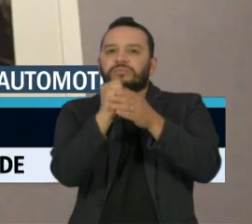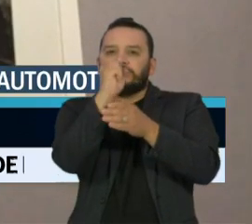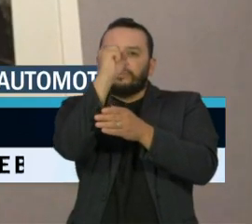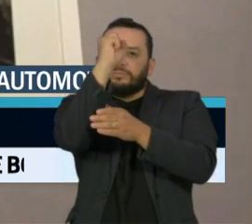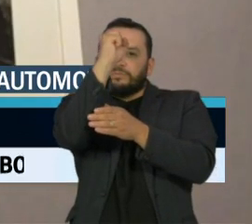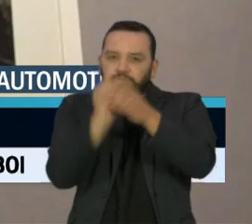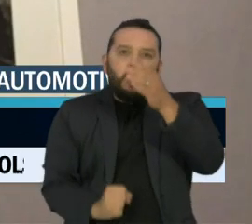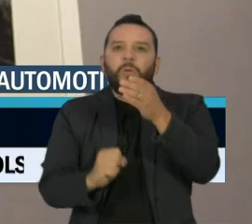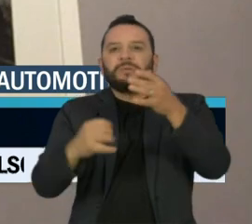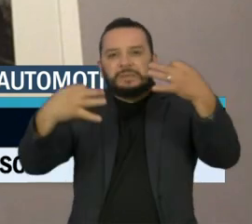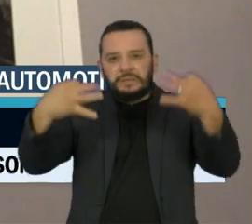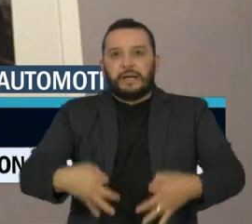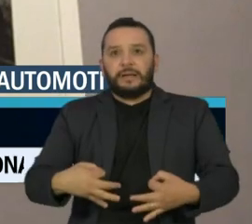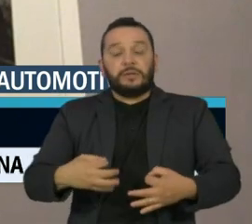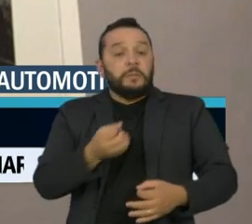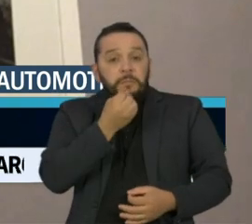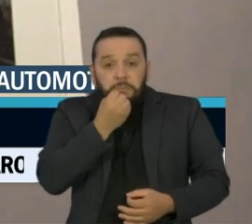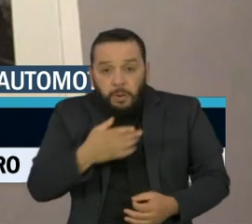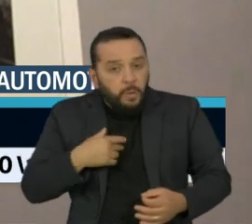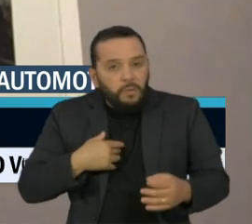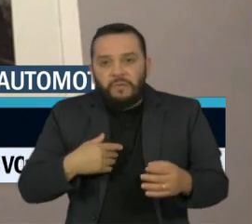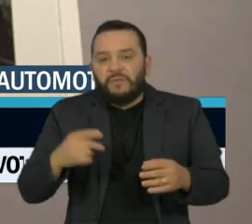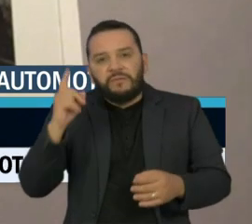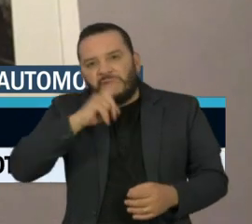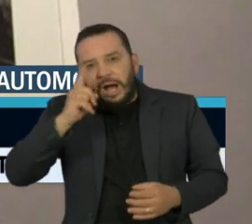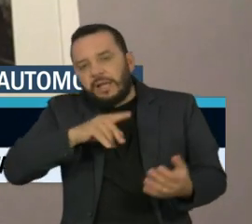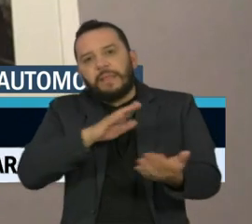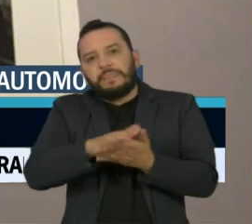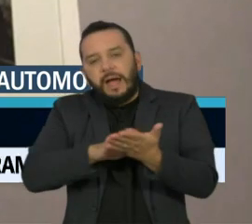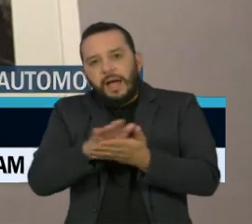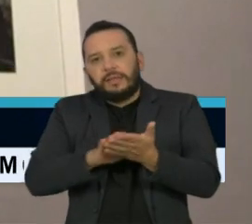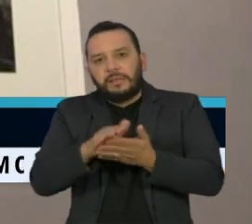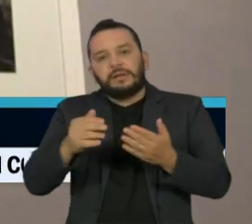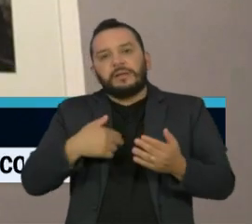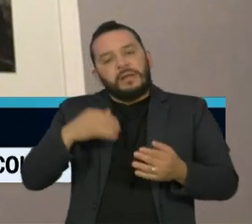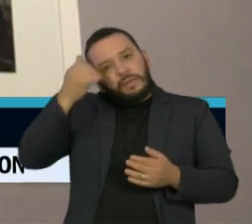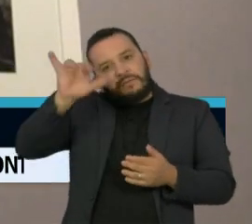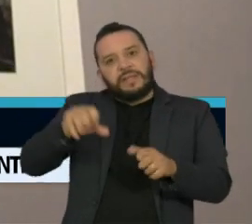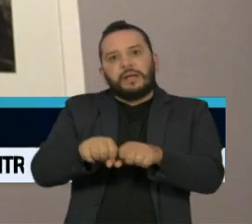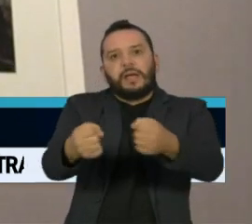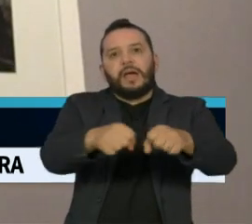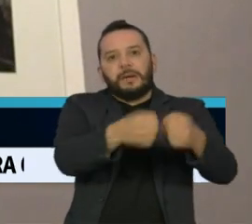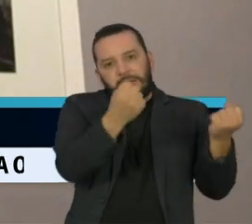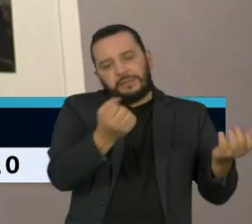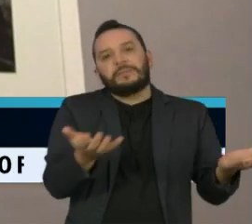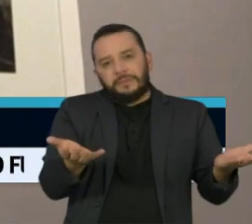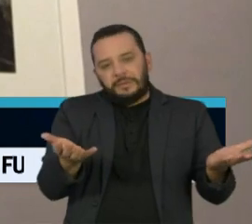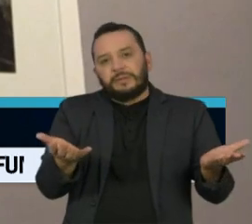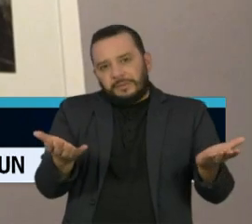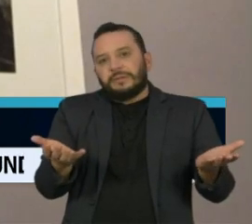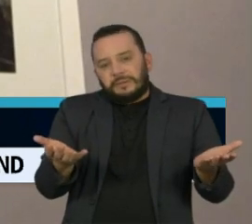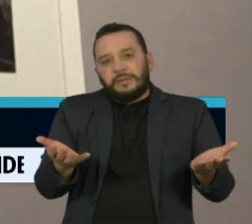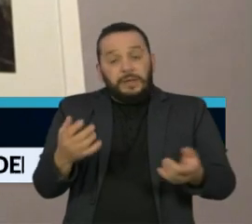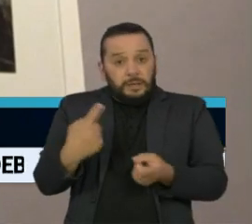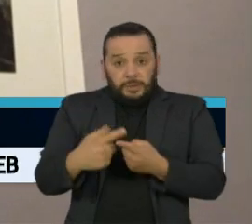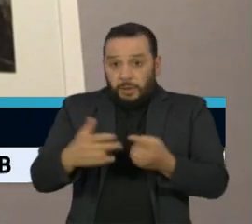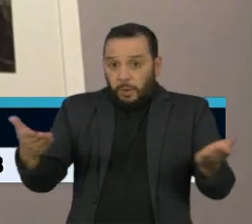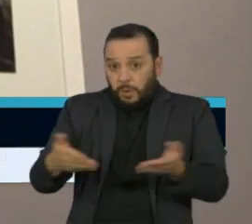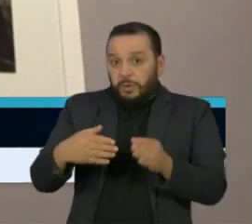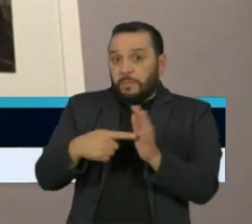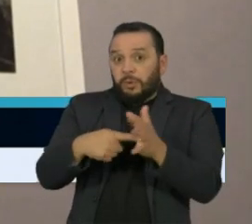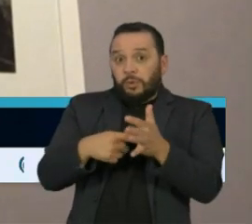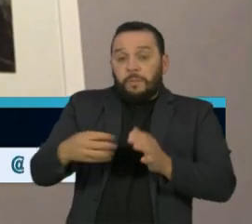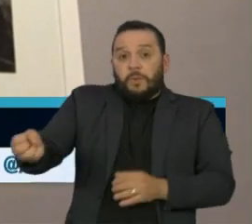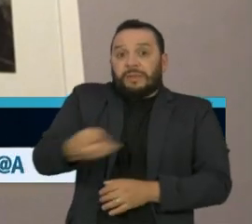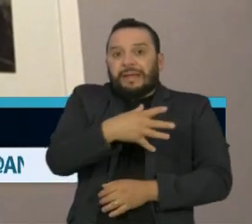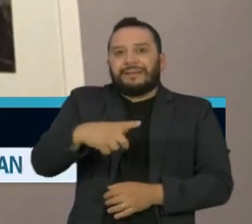sem problema de falha, sem problema de ocorrência de detonação, que é um fator que pode até danificar o motor. Hoje em dia, os motores mais modernos